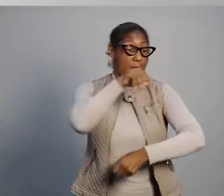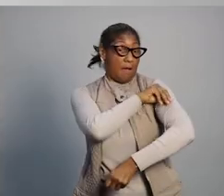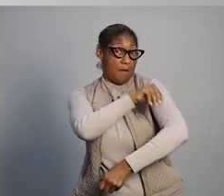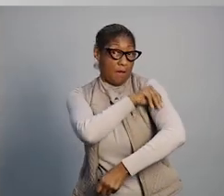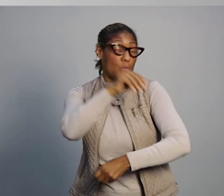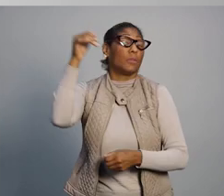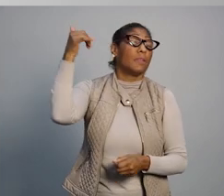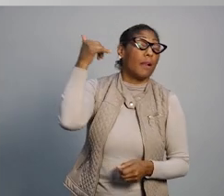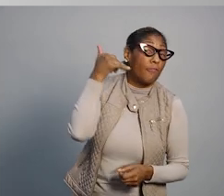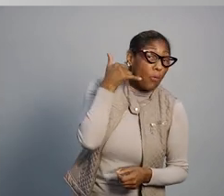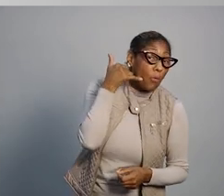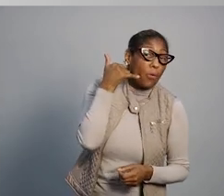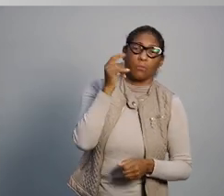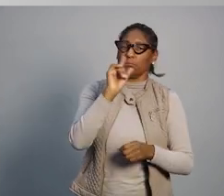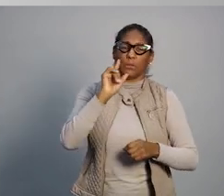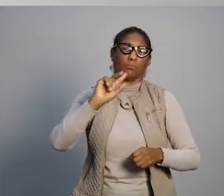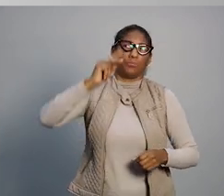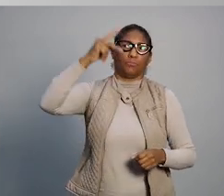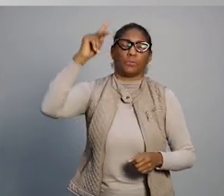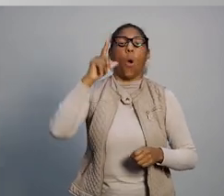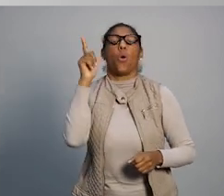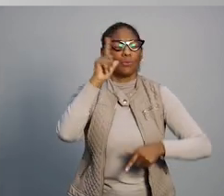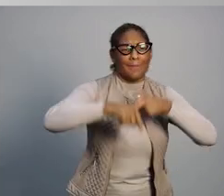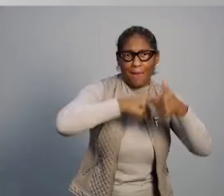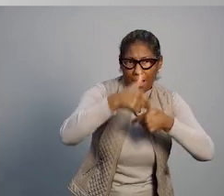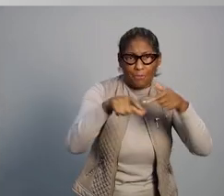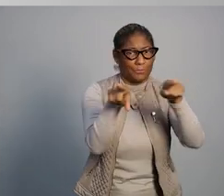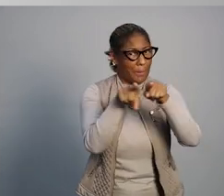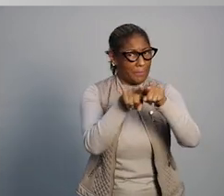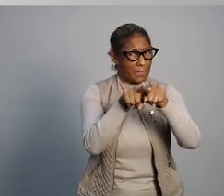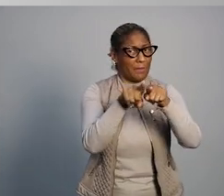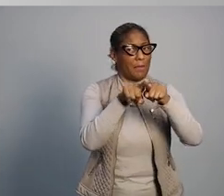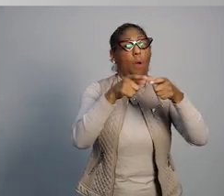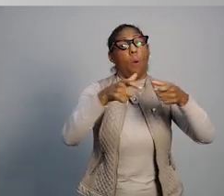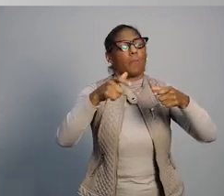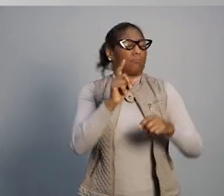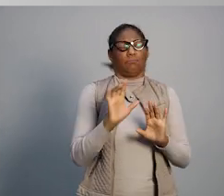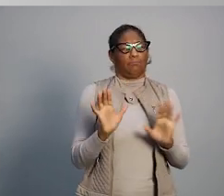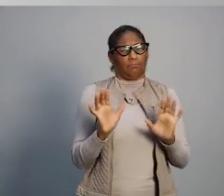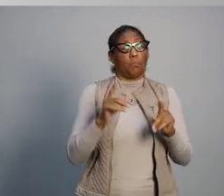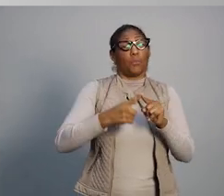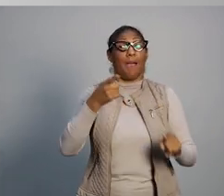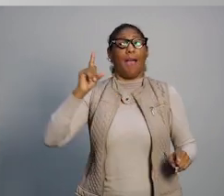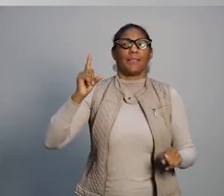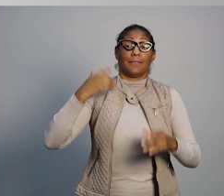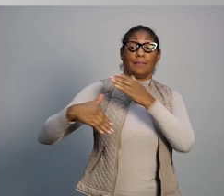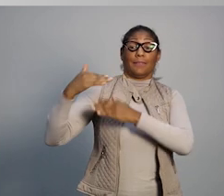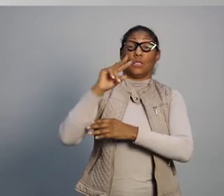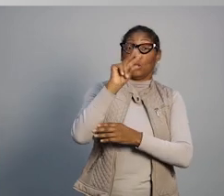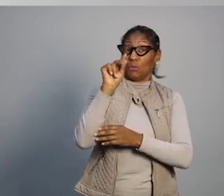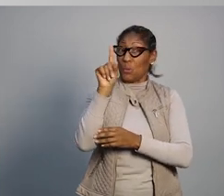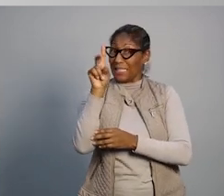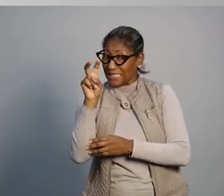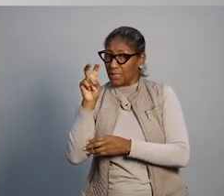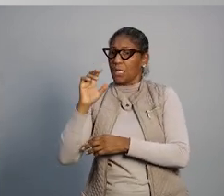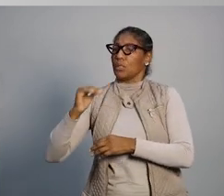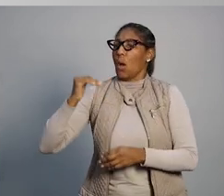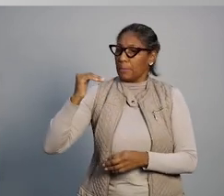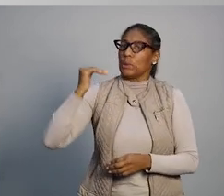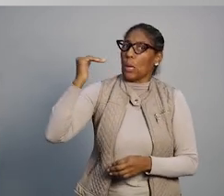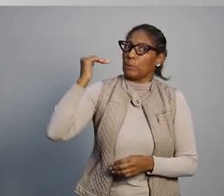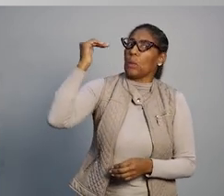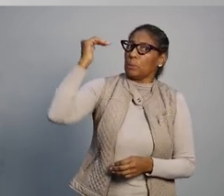anteriores para energia elétrica, gasolina, álcool, telecomunicações, entre outros serviços e produtos que foram